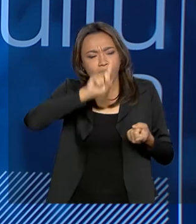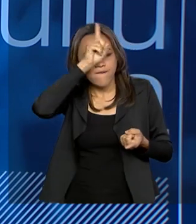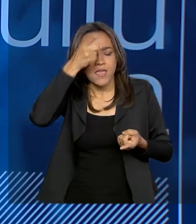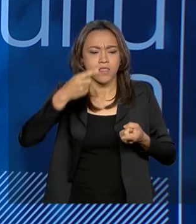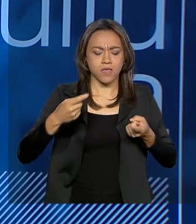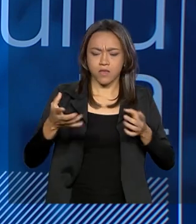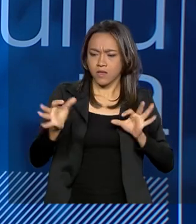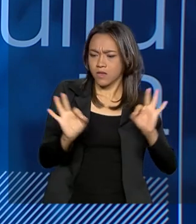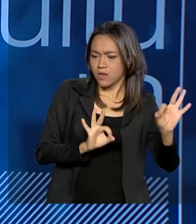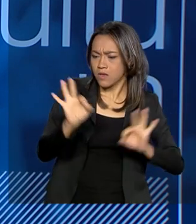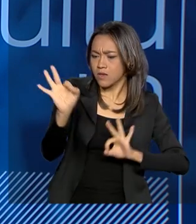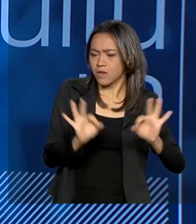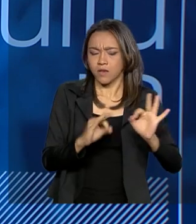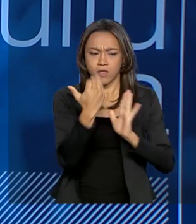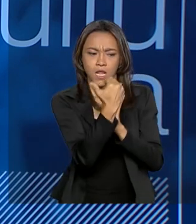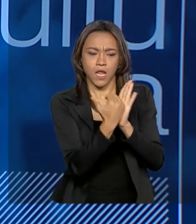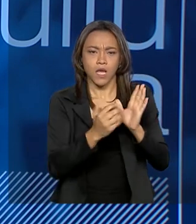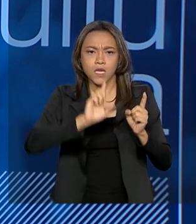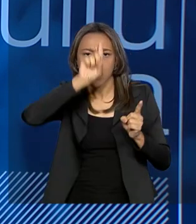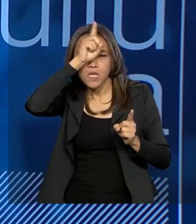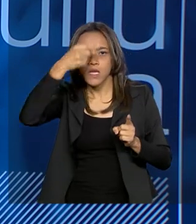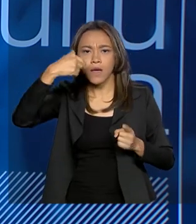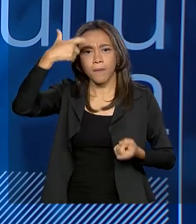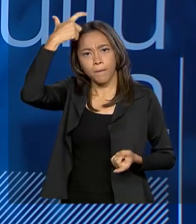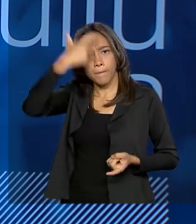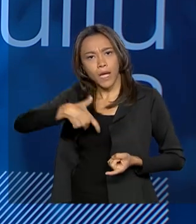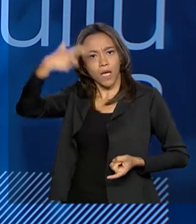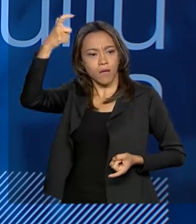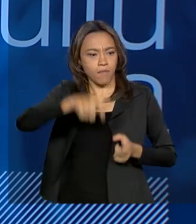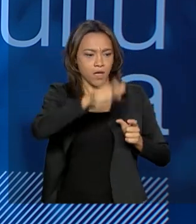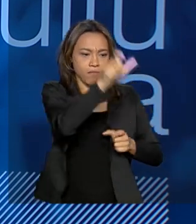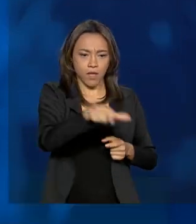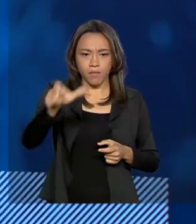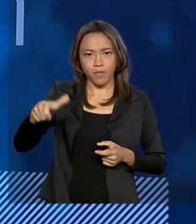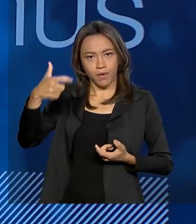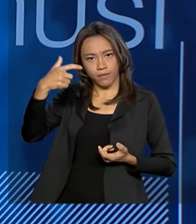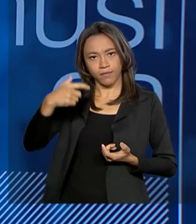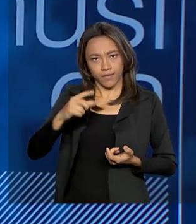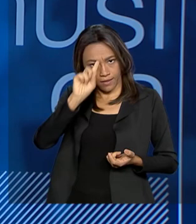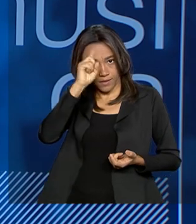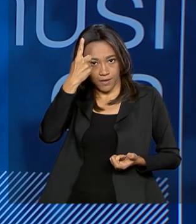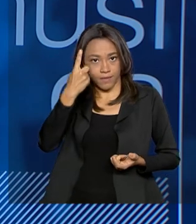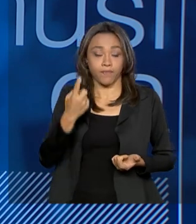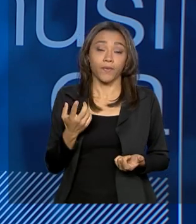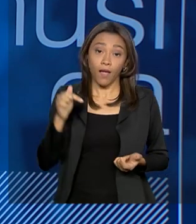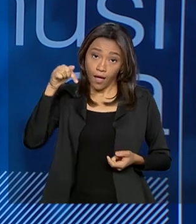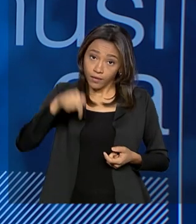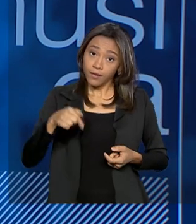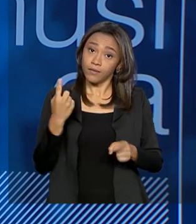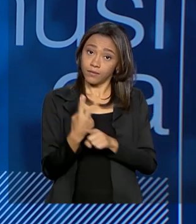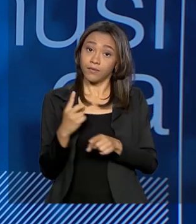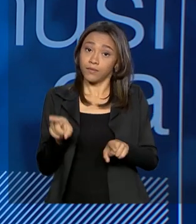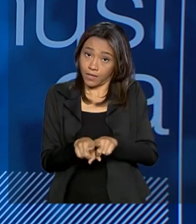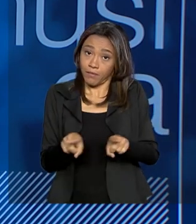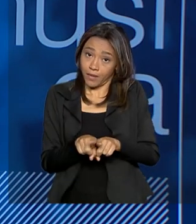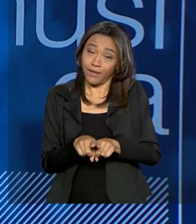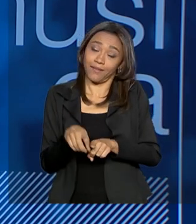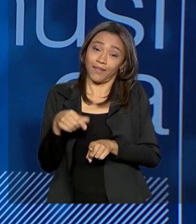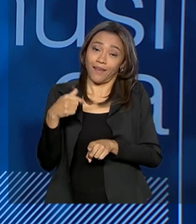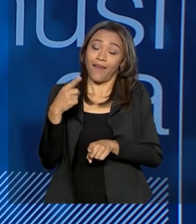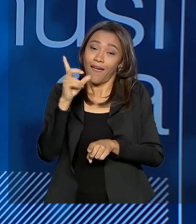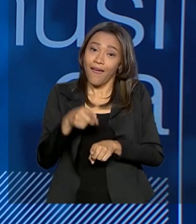inventa tramas, você inventa, cria personagens. E, do mesmo modo, aqui, o nosso trabalho tem muito a ver com a